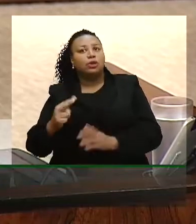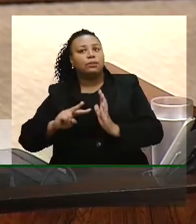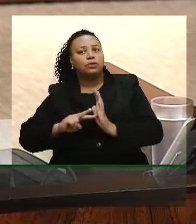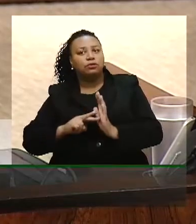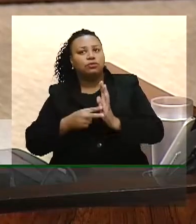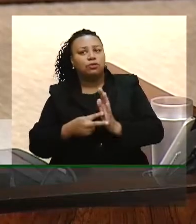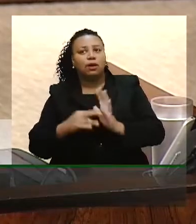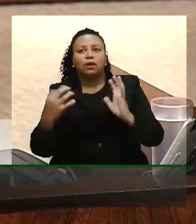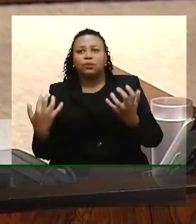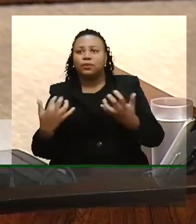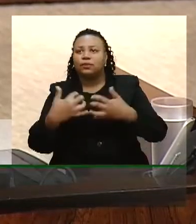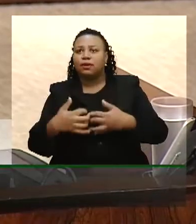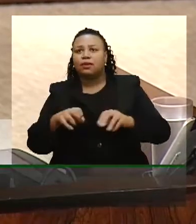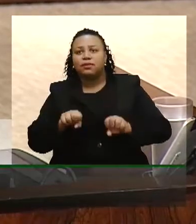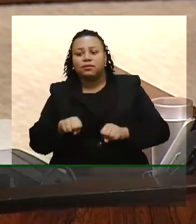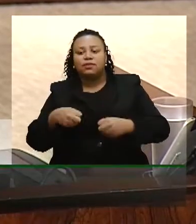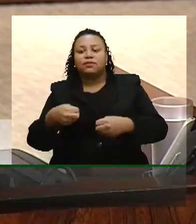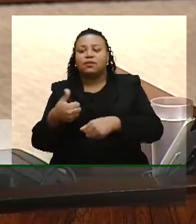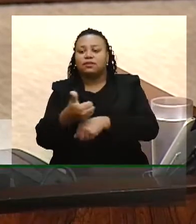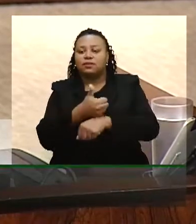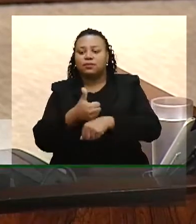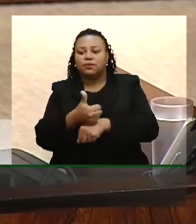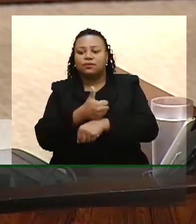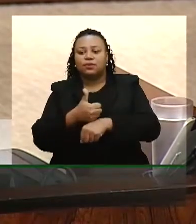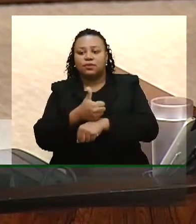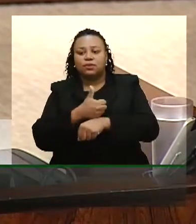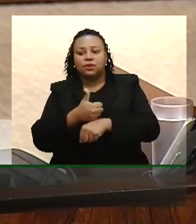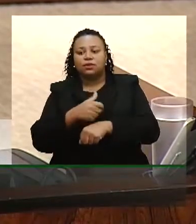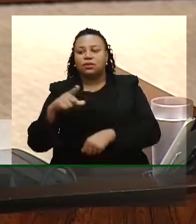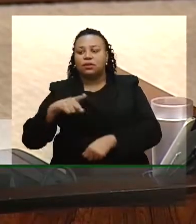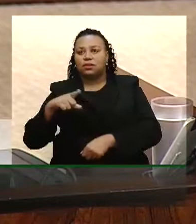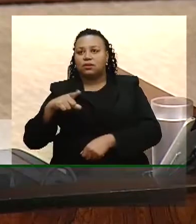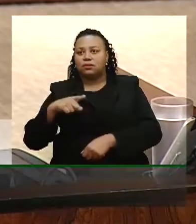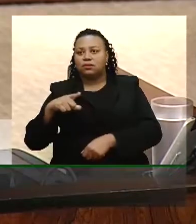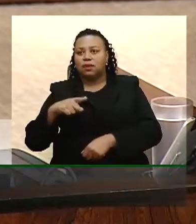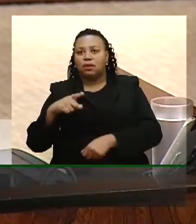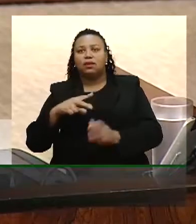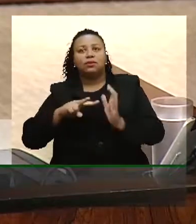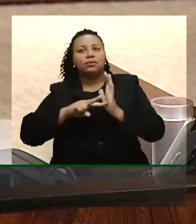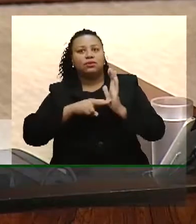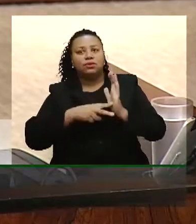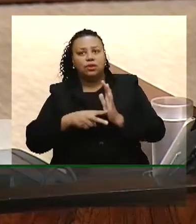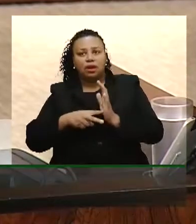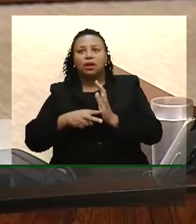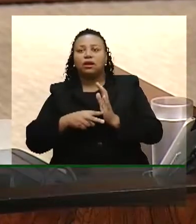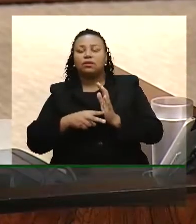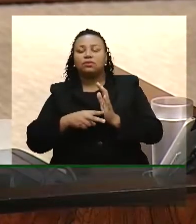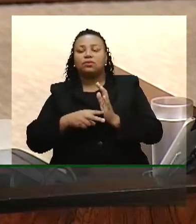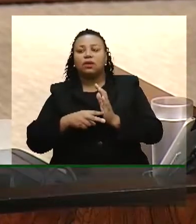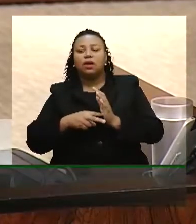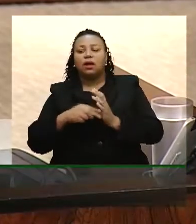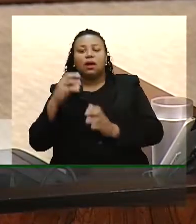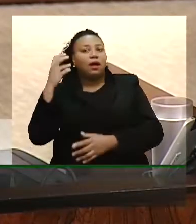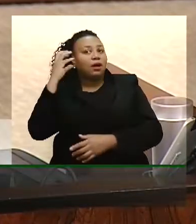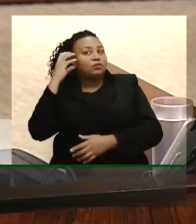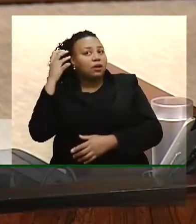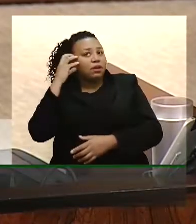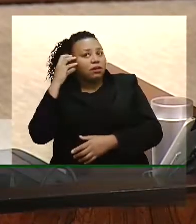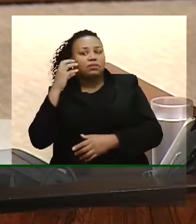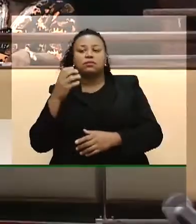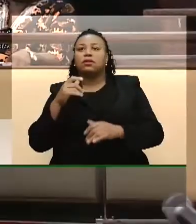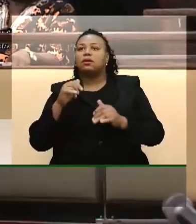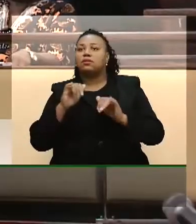Integrados em Defesa das Profissões, Compostas pelos Sindicatos dos Jornalistas, dos